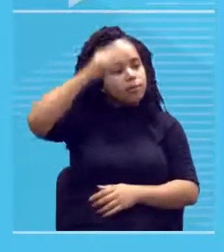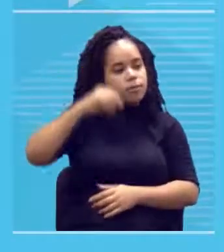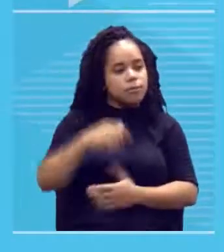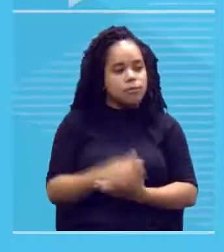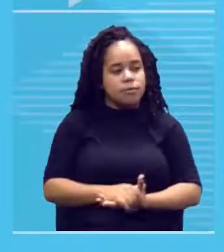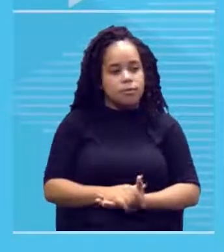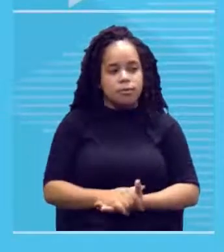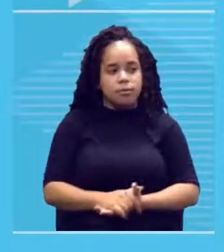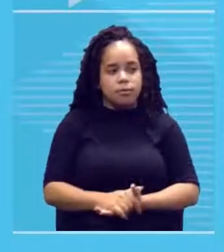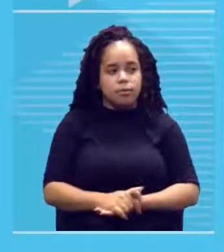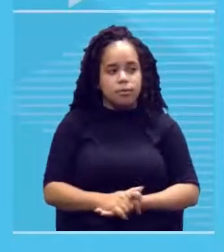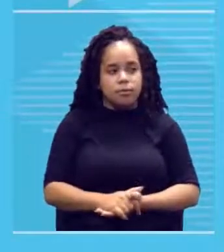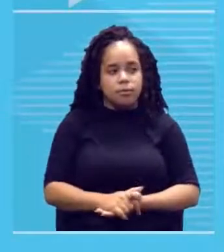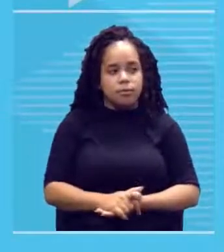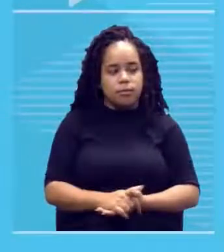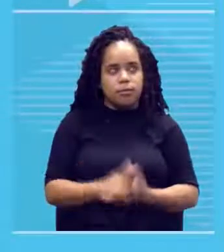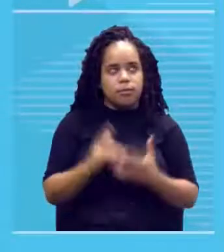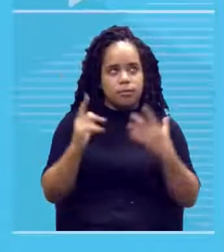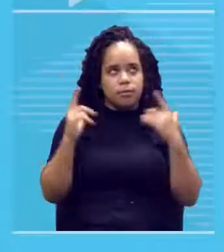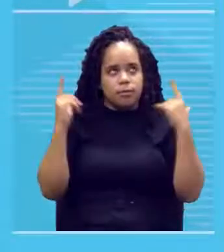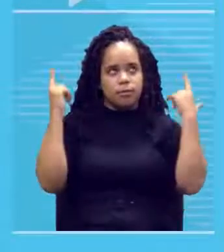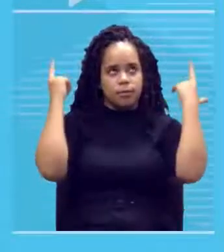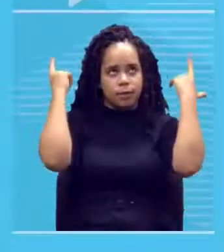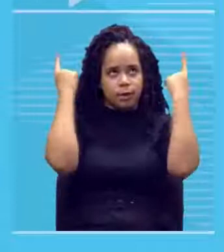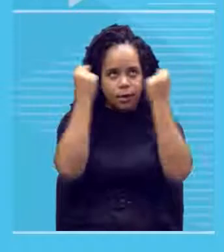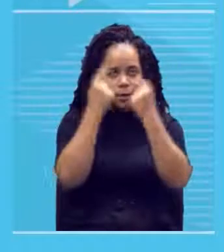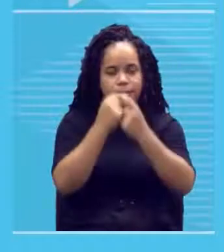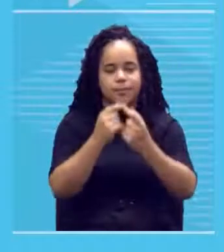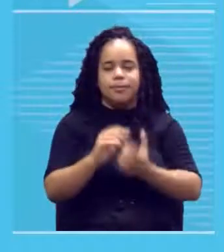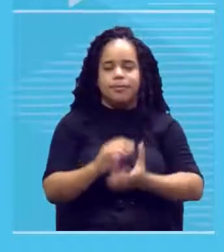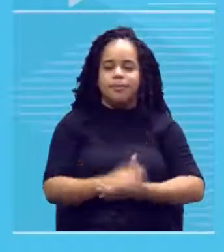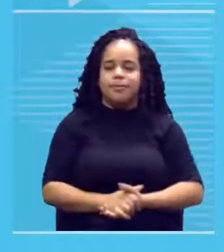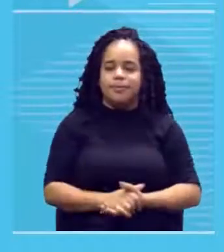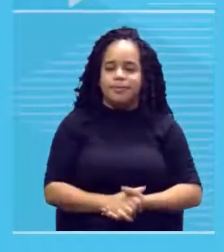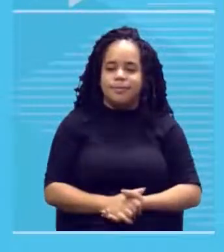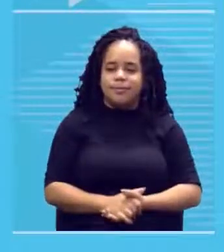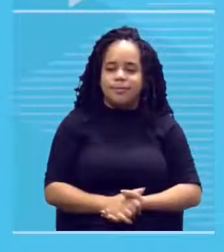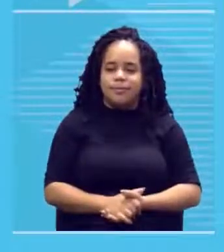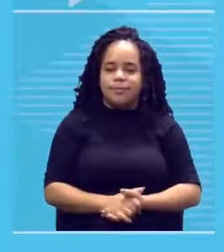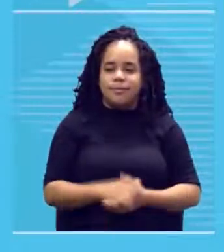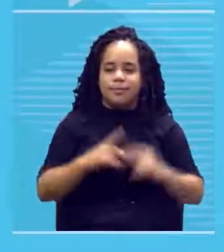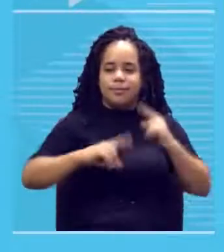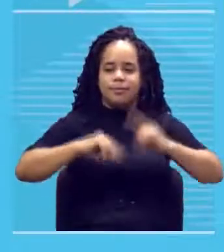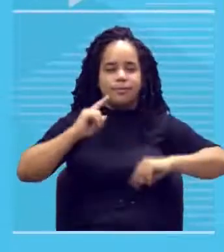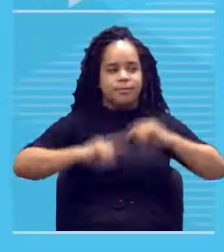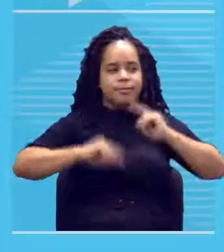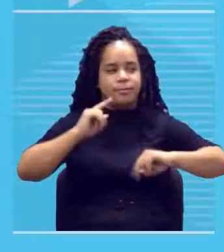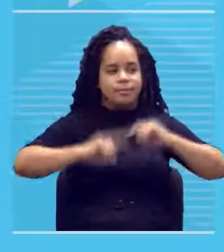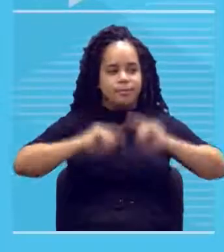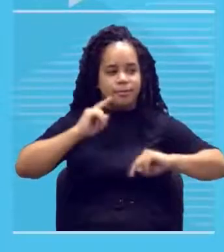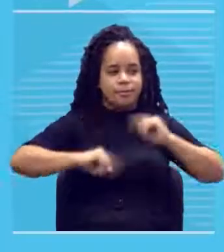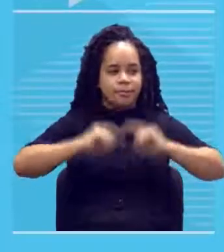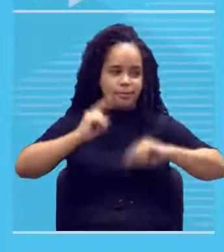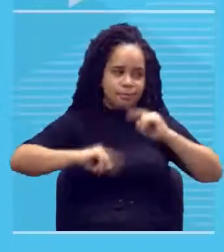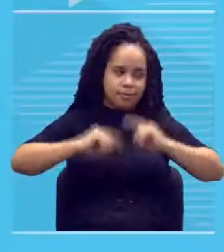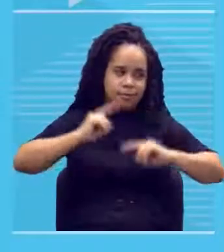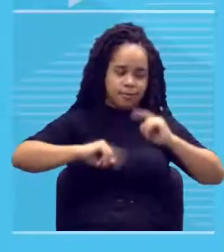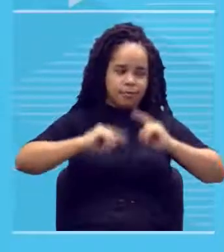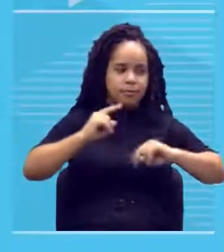Materiais. Com o que é que você pinta? Tem tinta de todo jeito. E o engraçado é que a maior parte das pessoas